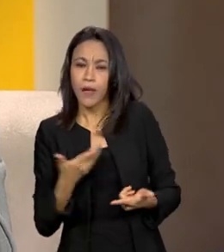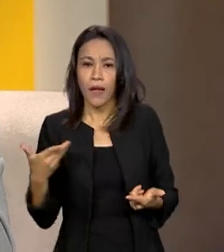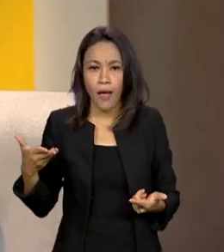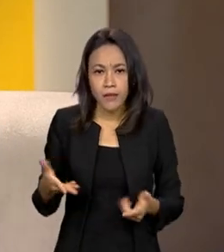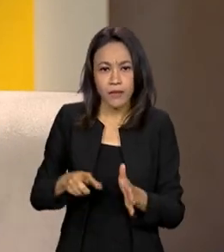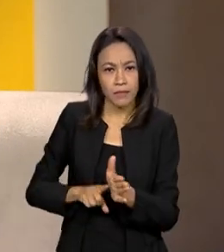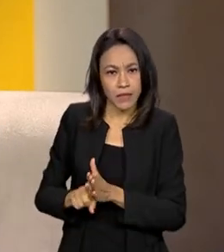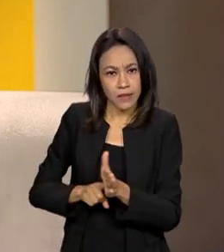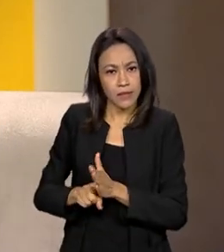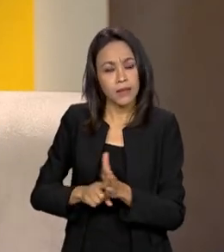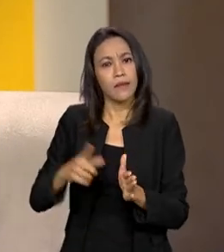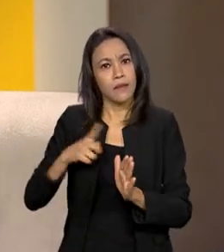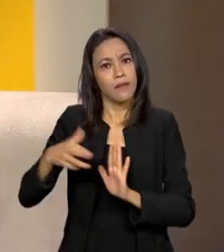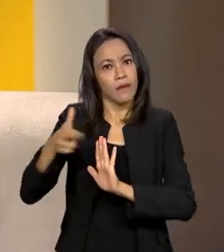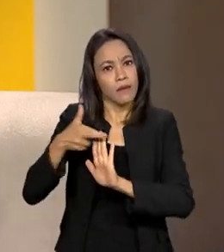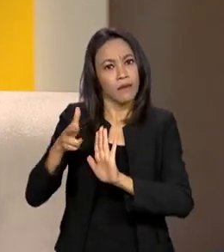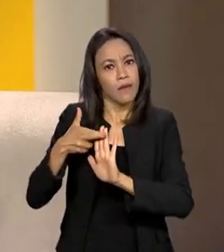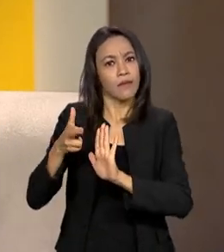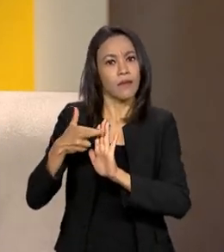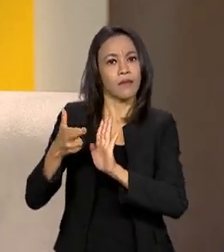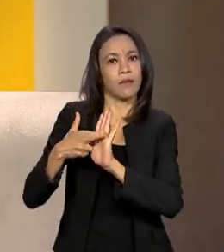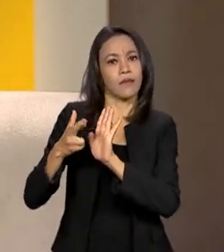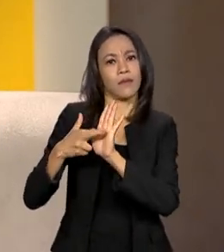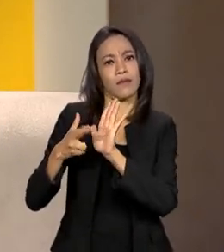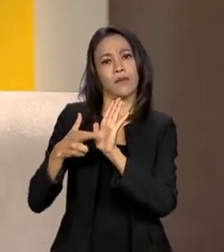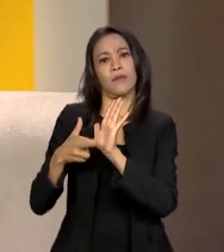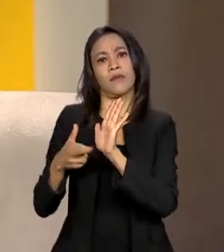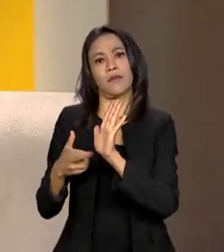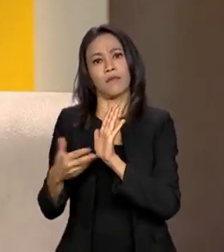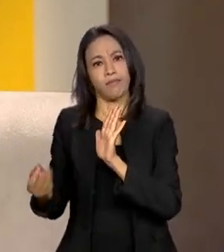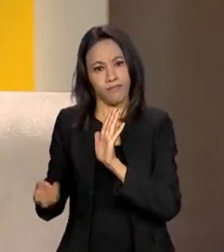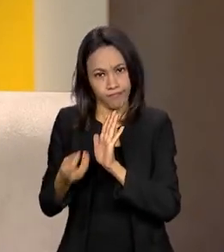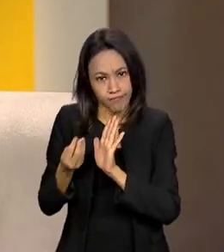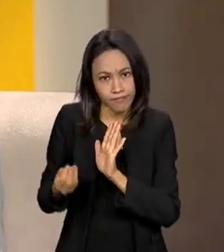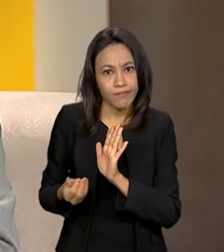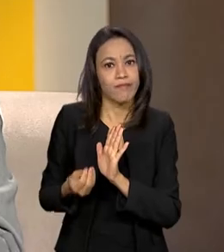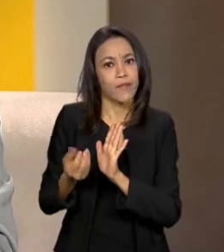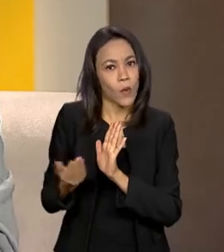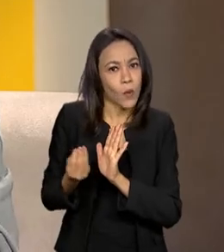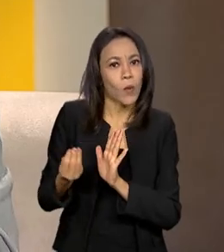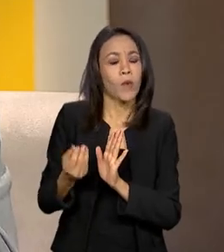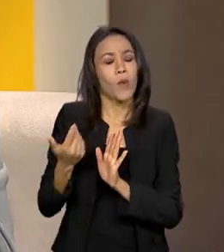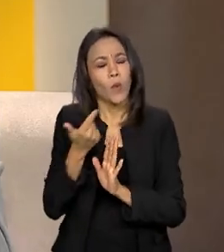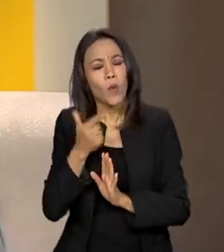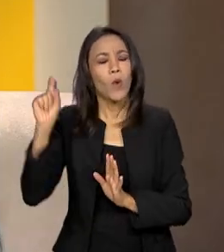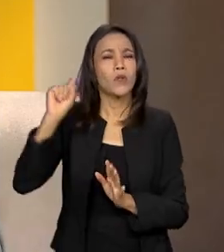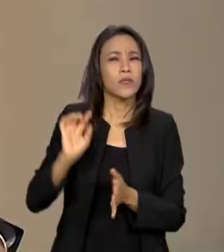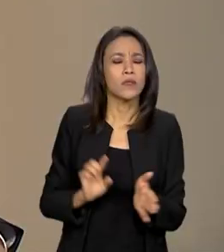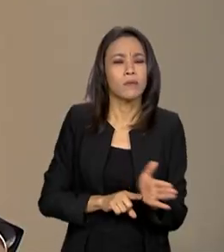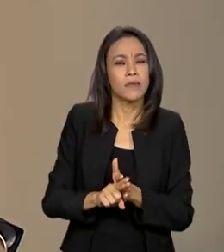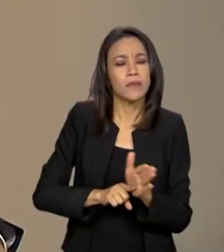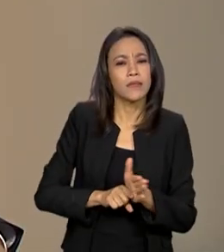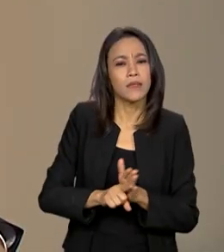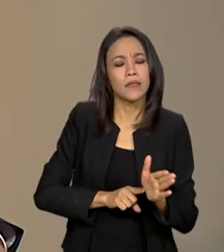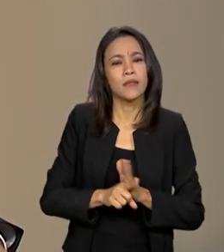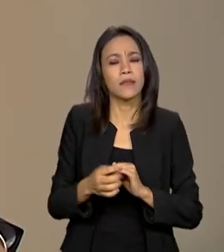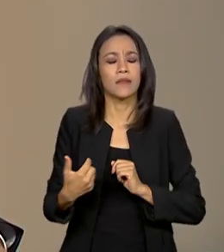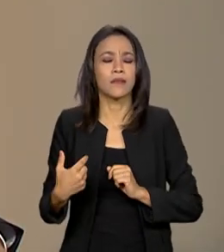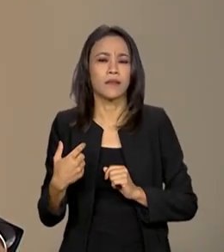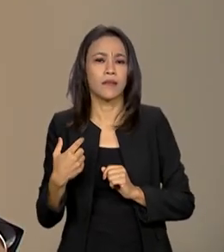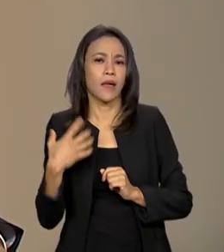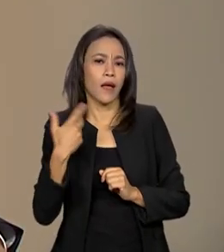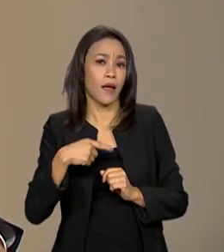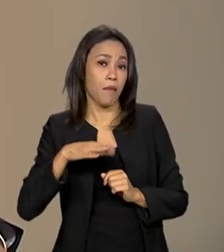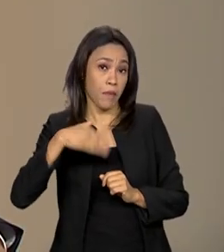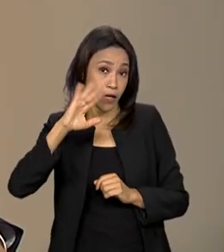que ele mais delimita esse papel efetivo de governo digital. Alguns outros estudos tratam algumas próxias mais